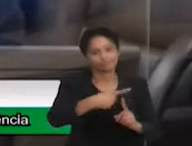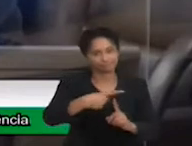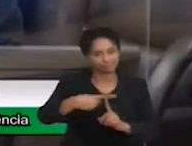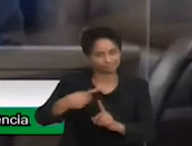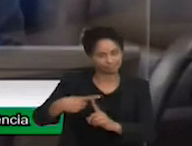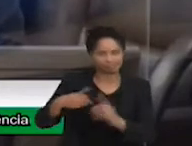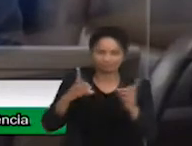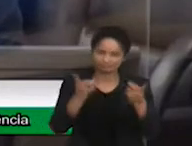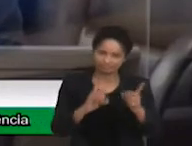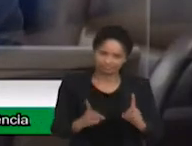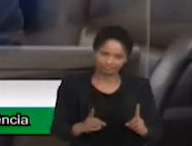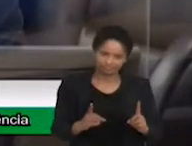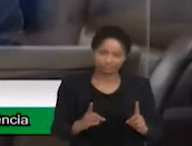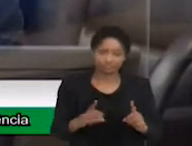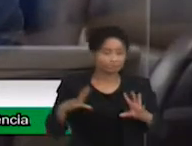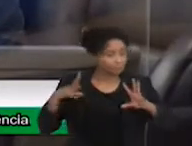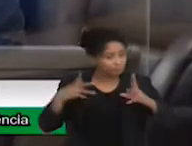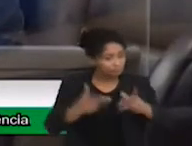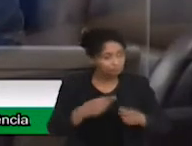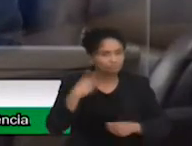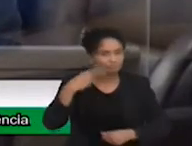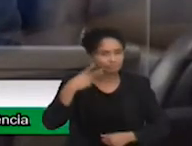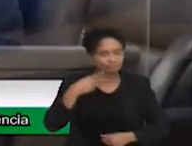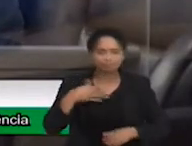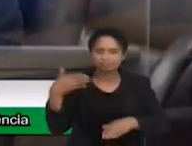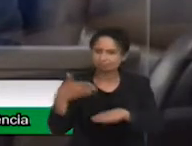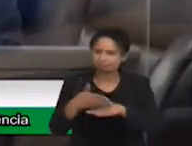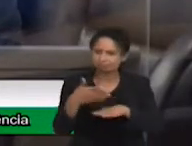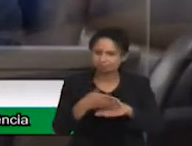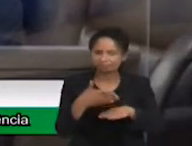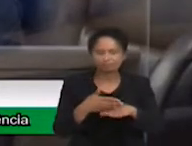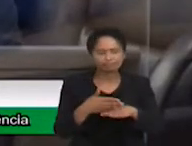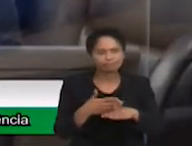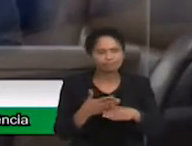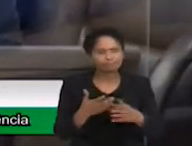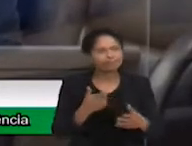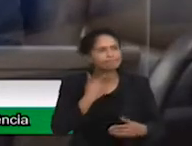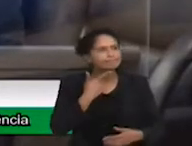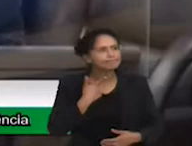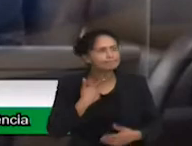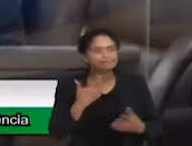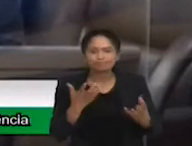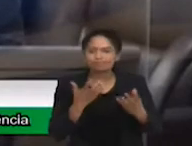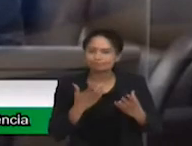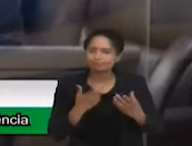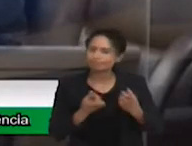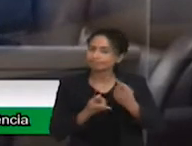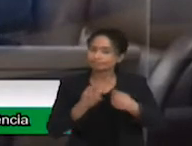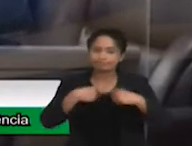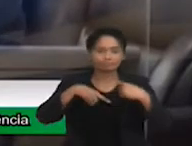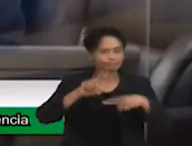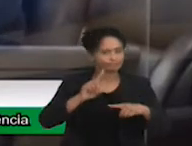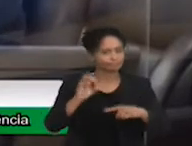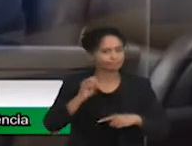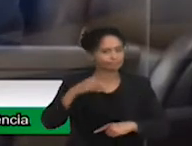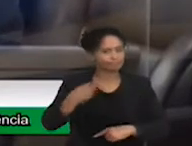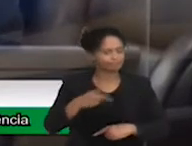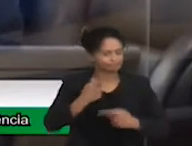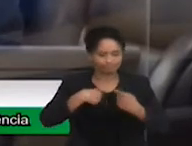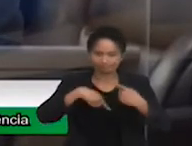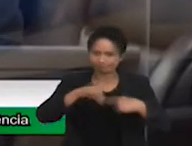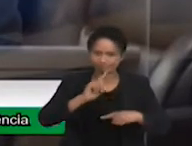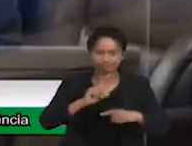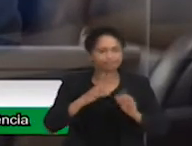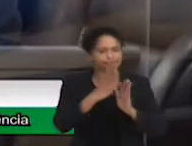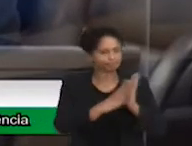está participando. Na realidade, a gente quer que aconteça, que o município seja um exemplo para o nosso país